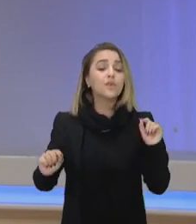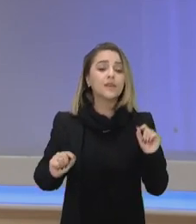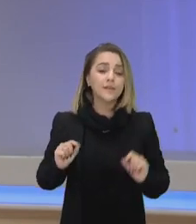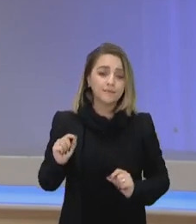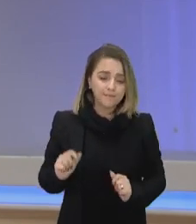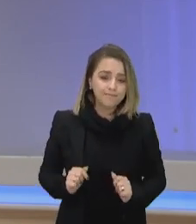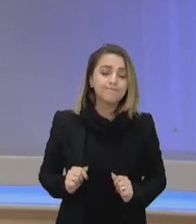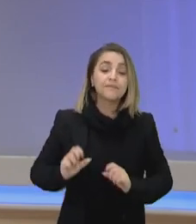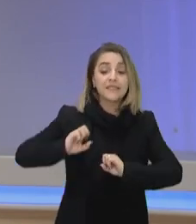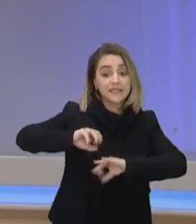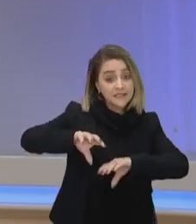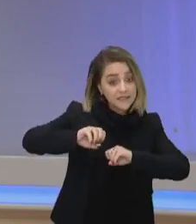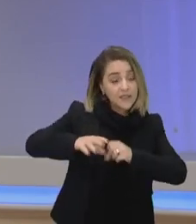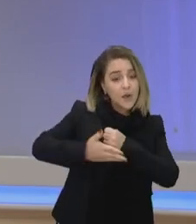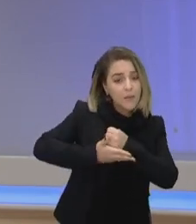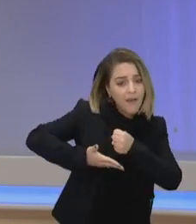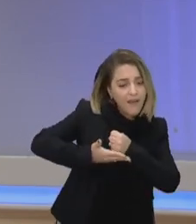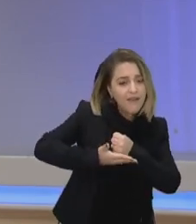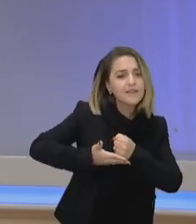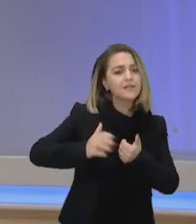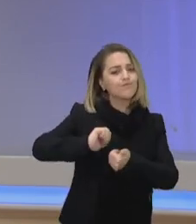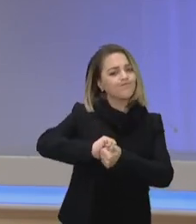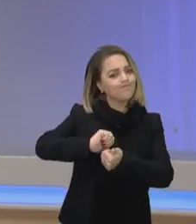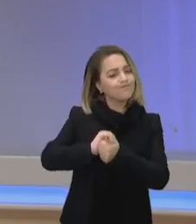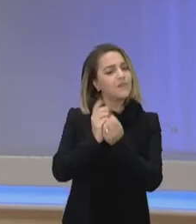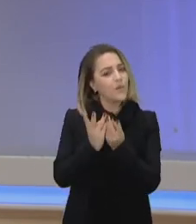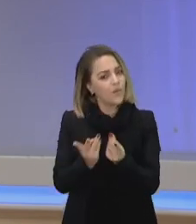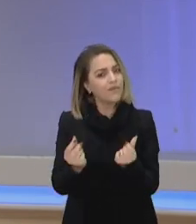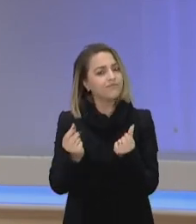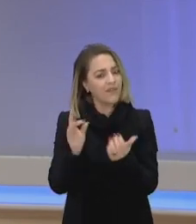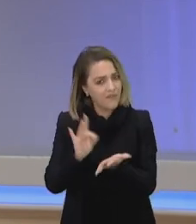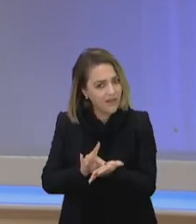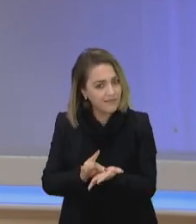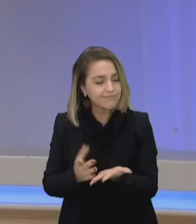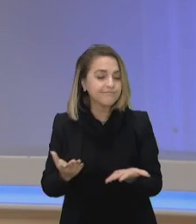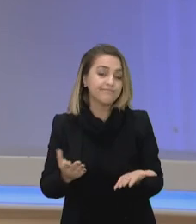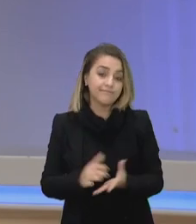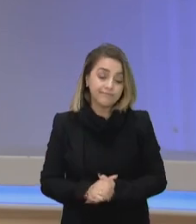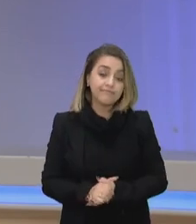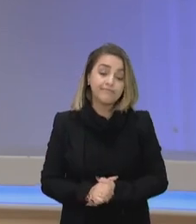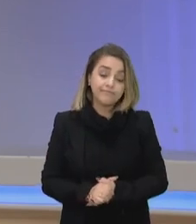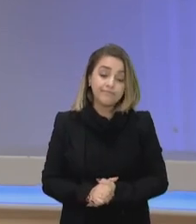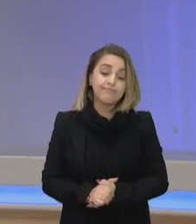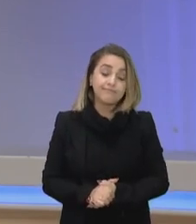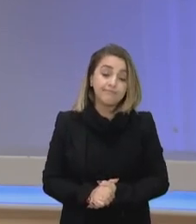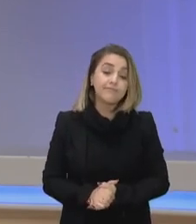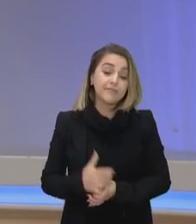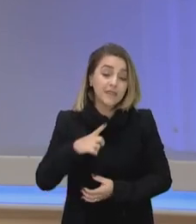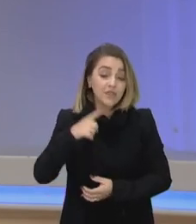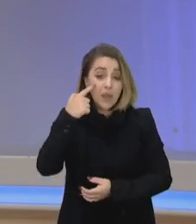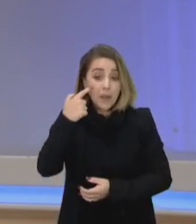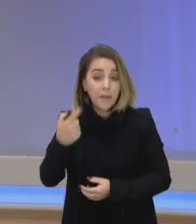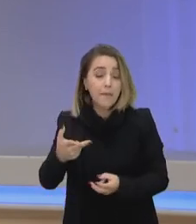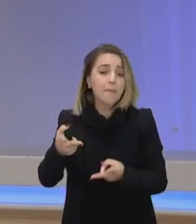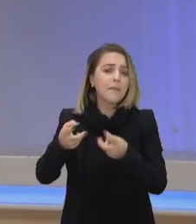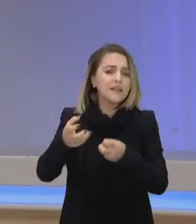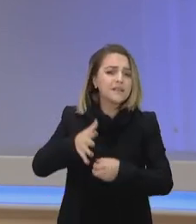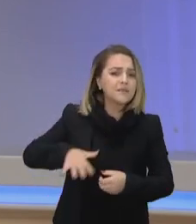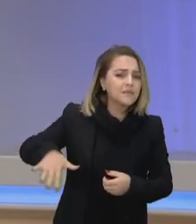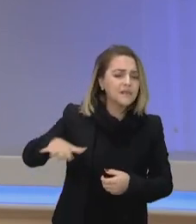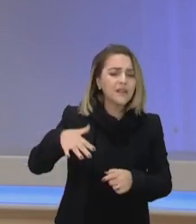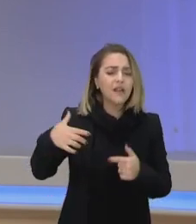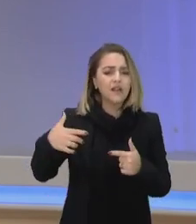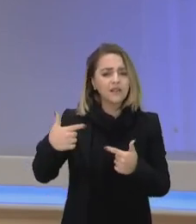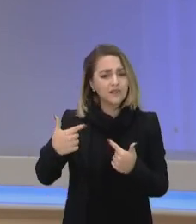uma educação de qualidade não é verdade? e a gente vê que na educação as pessoas que fazem